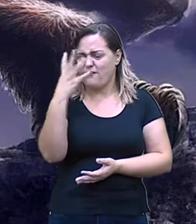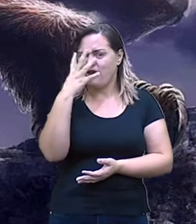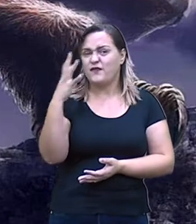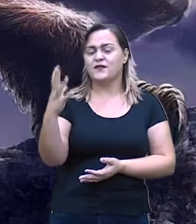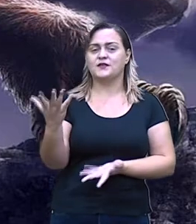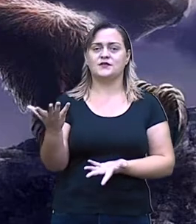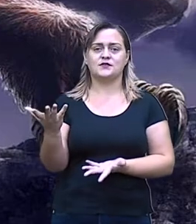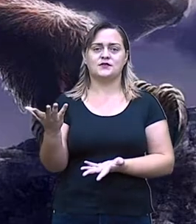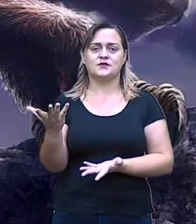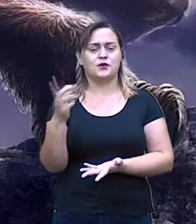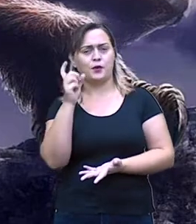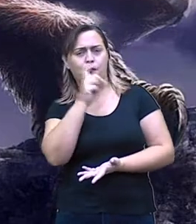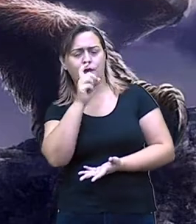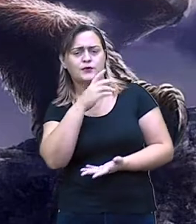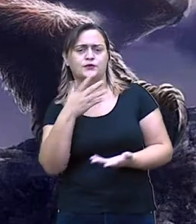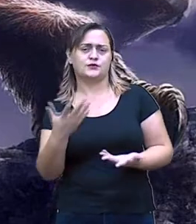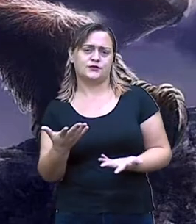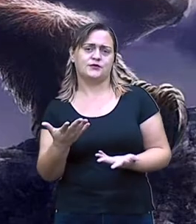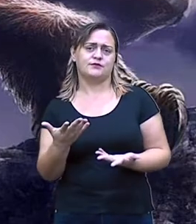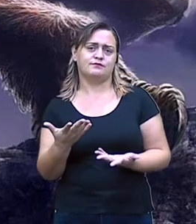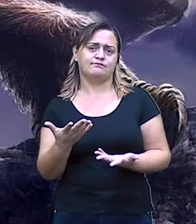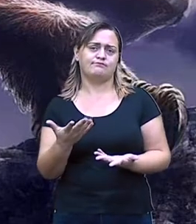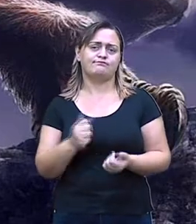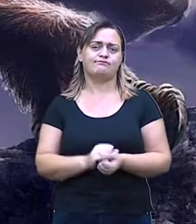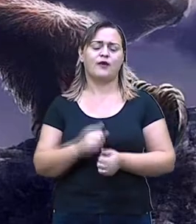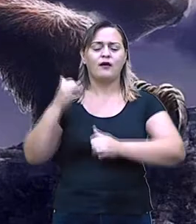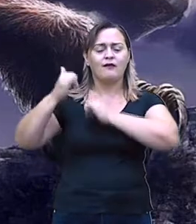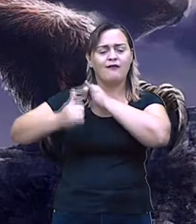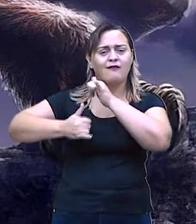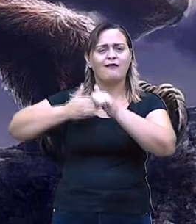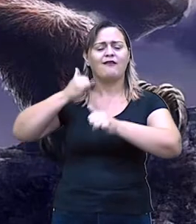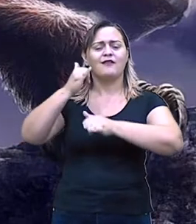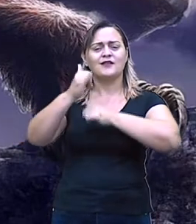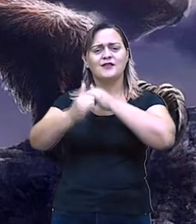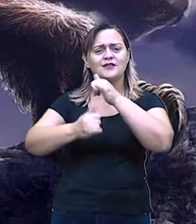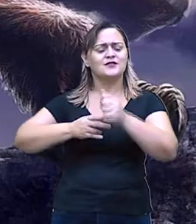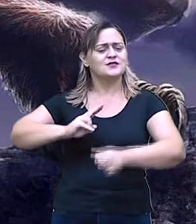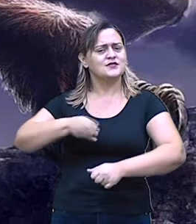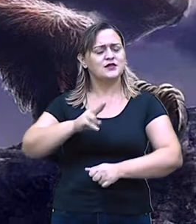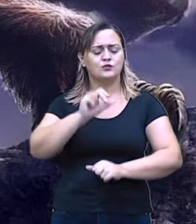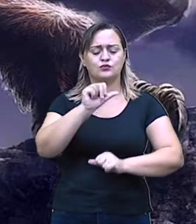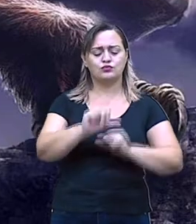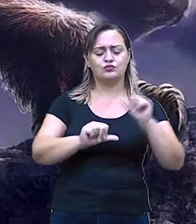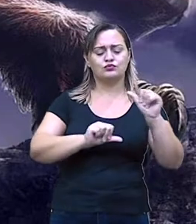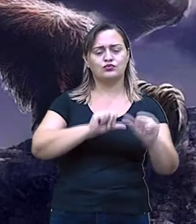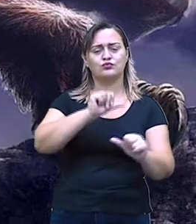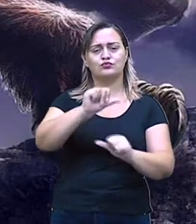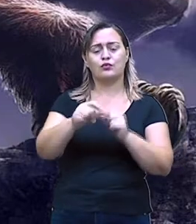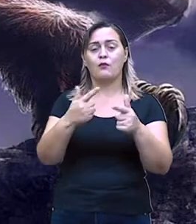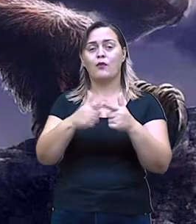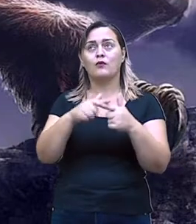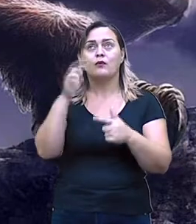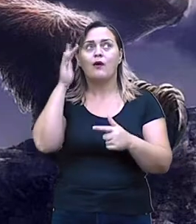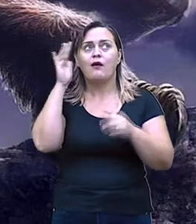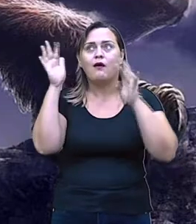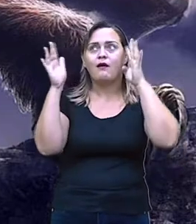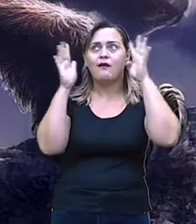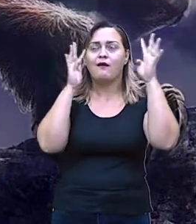contadas ao longo do tempo e modificada através da imaginação do povo.